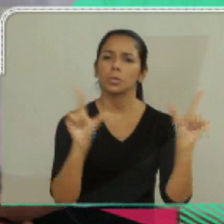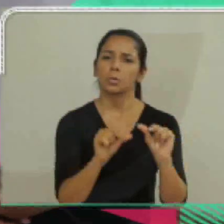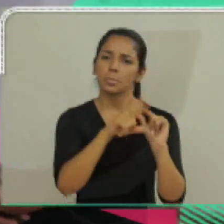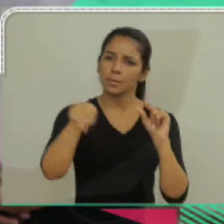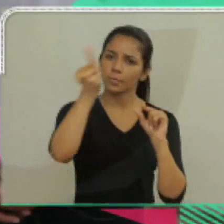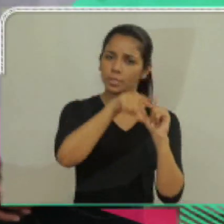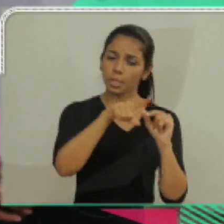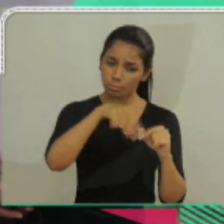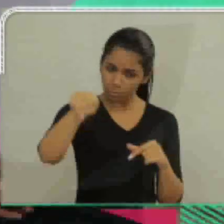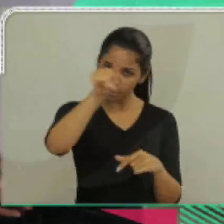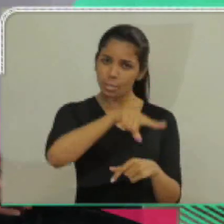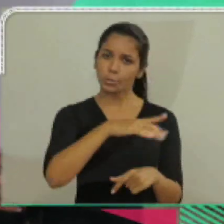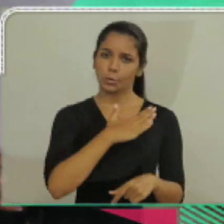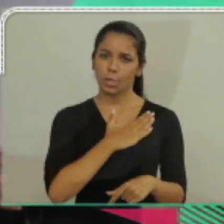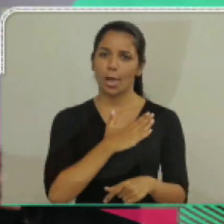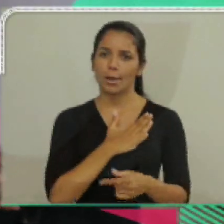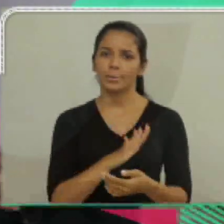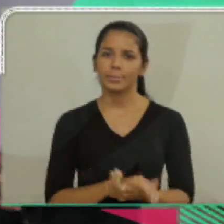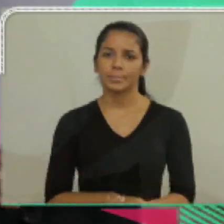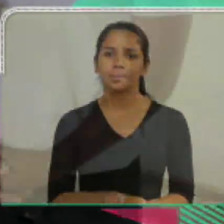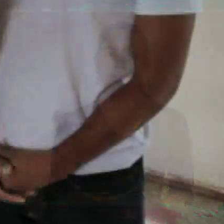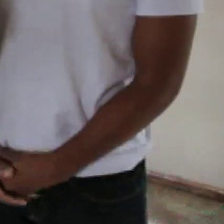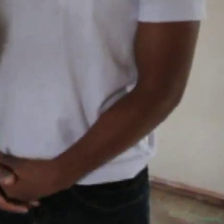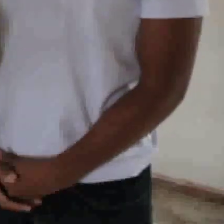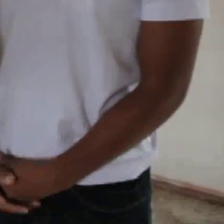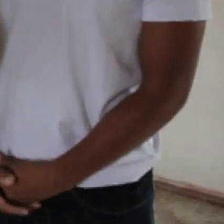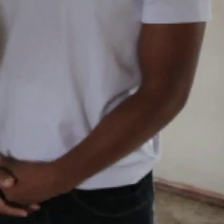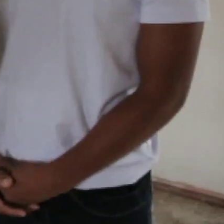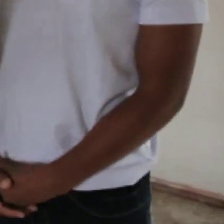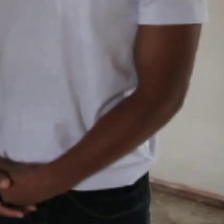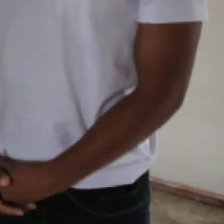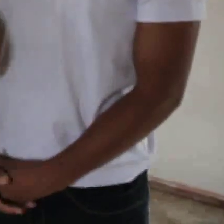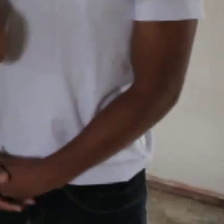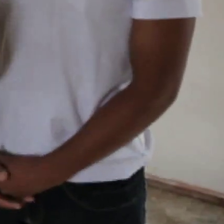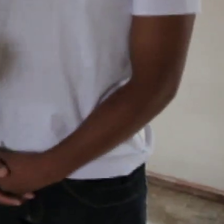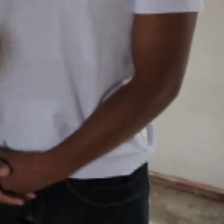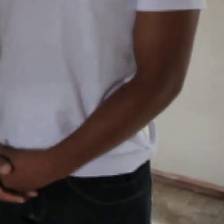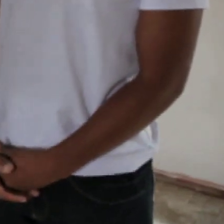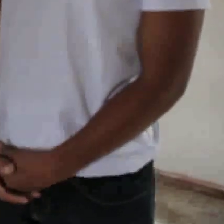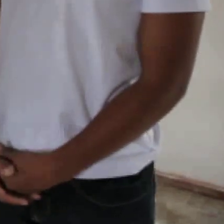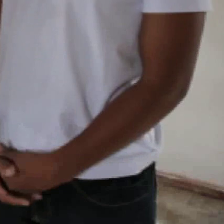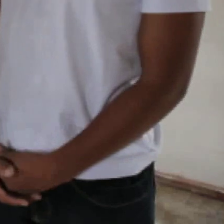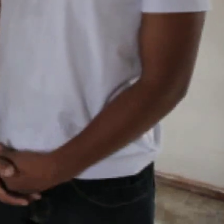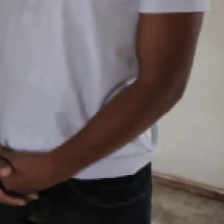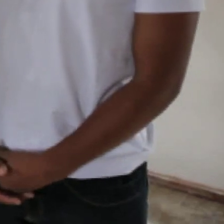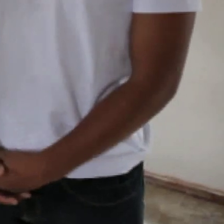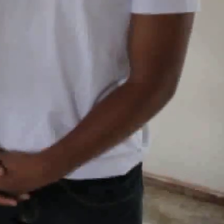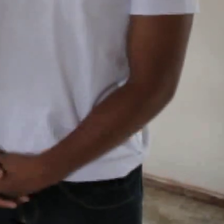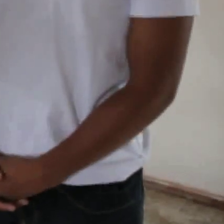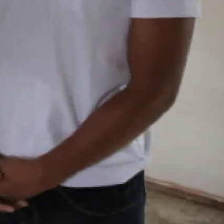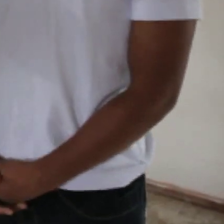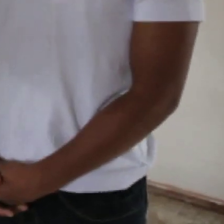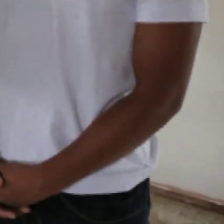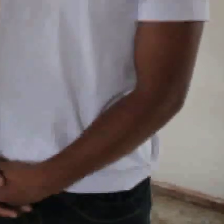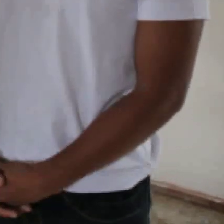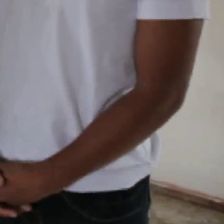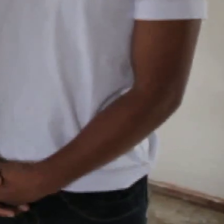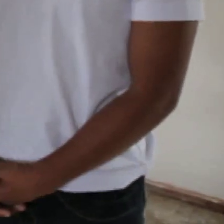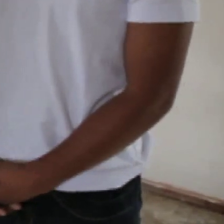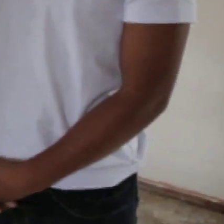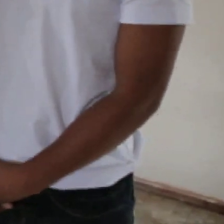saber que eu passei um pouquinho de mensagem, uma informaçãozinha, por menor que seja, para vocês. Vocês gostaram?